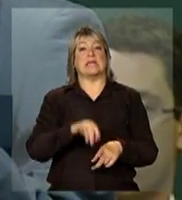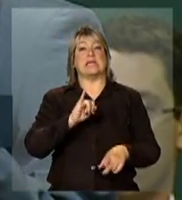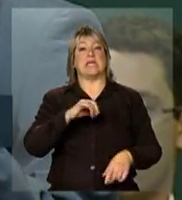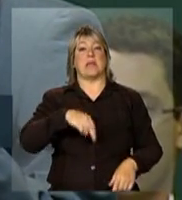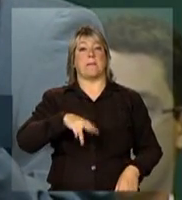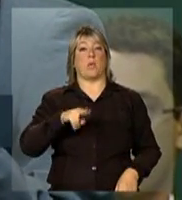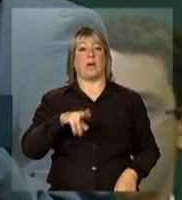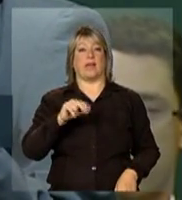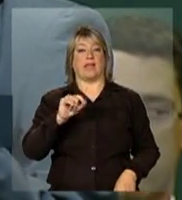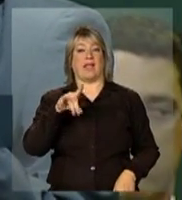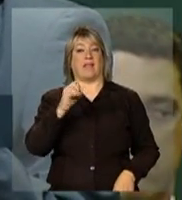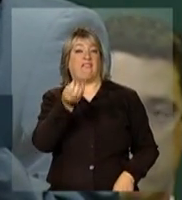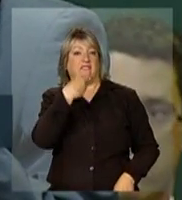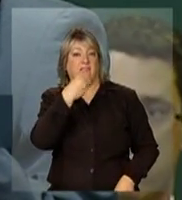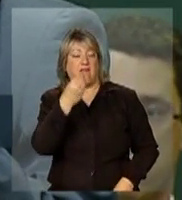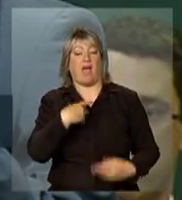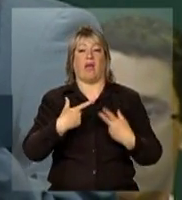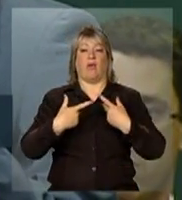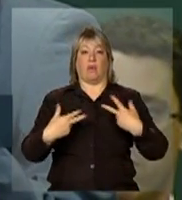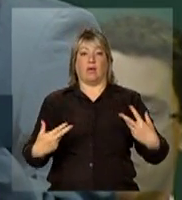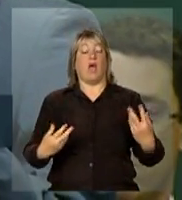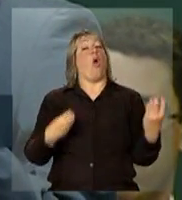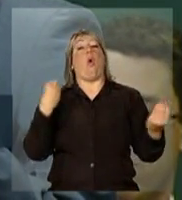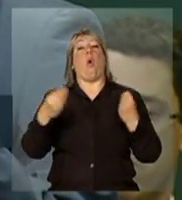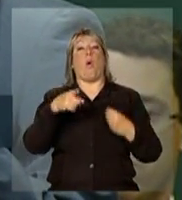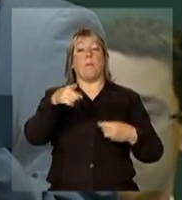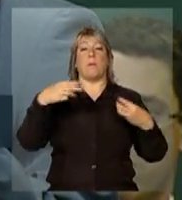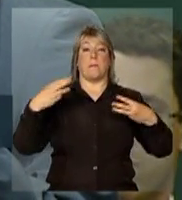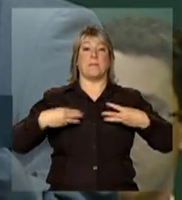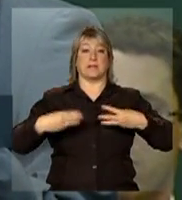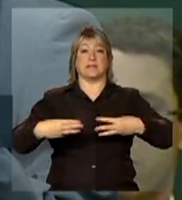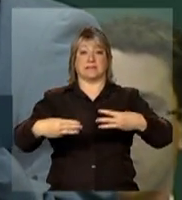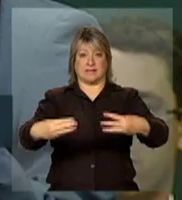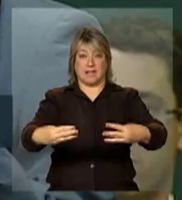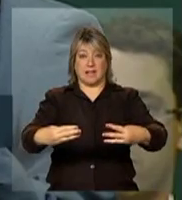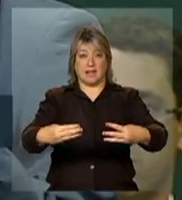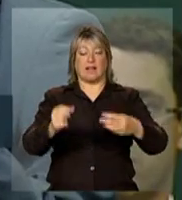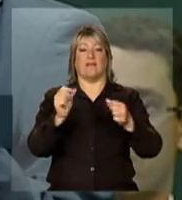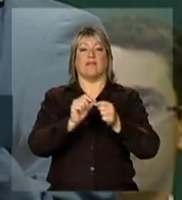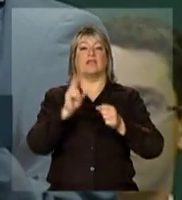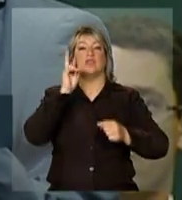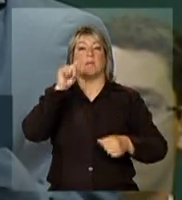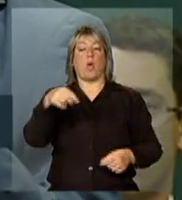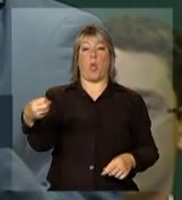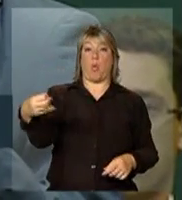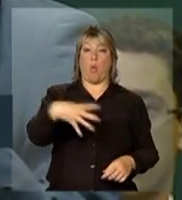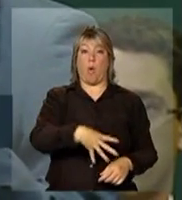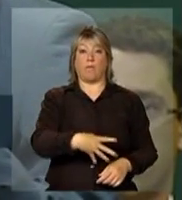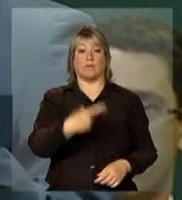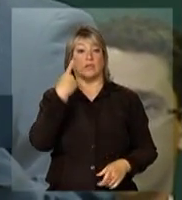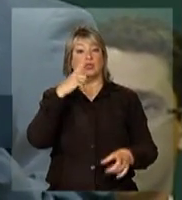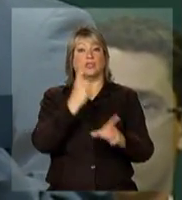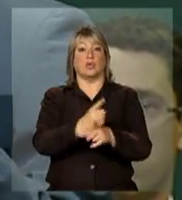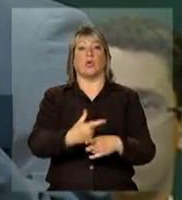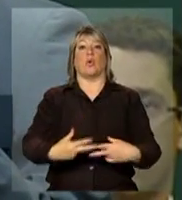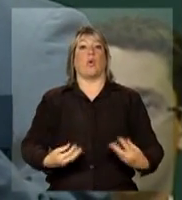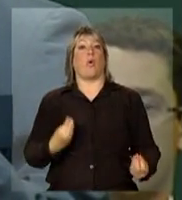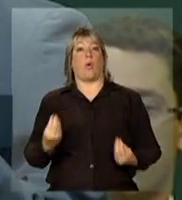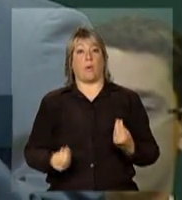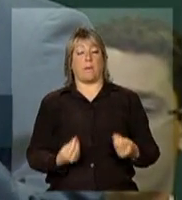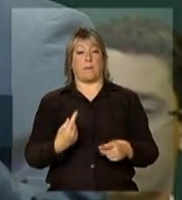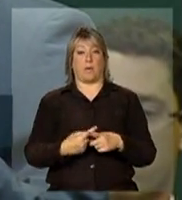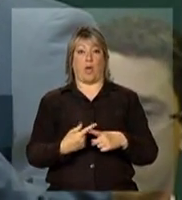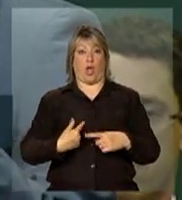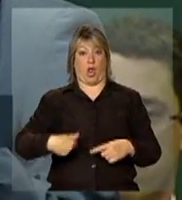Como ficaria a posição do Ministério sobre esses novos acontecimentos, essas novas descobertas? porque o